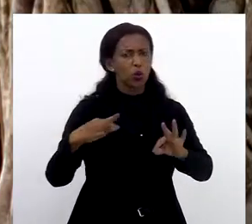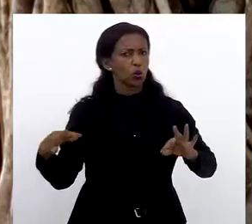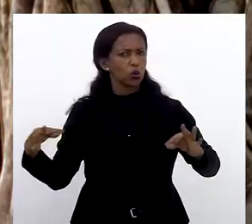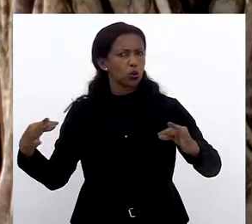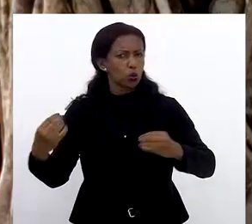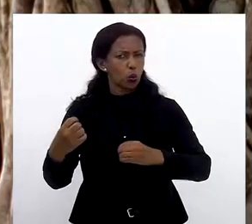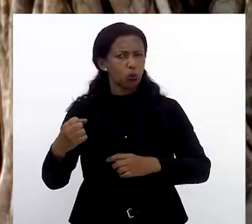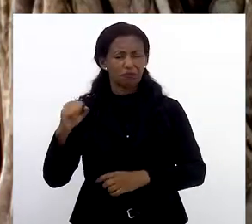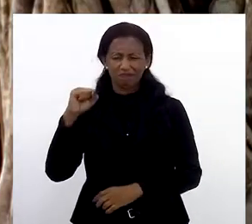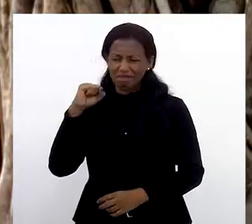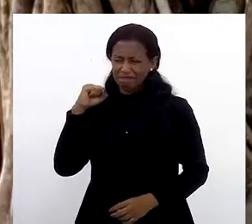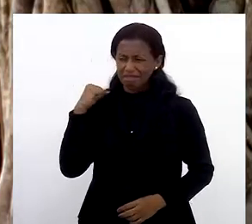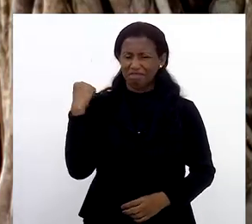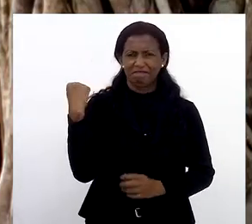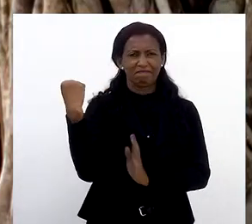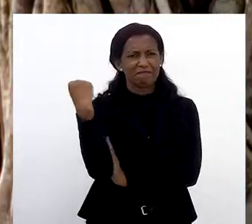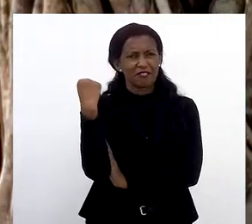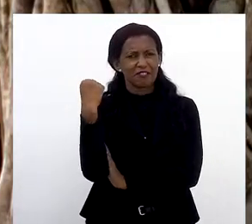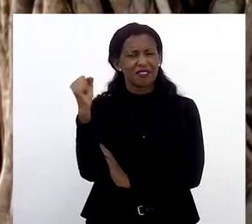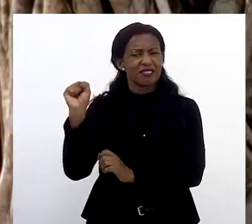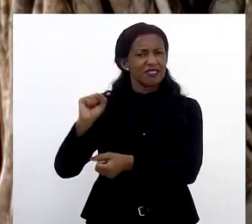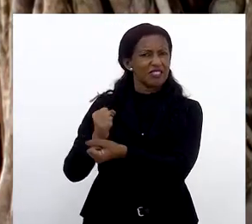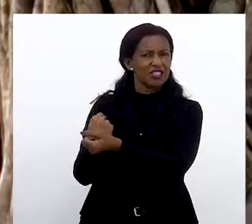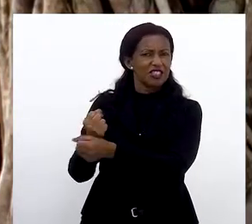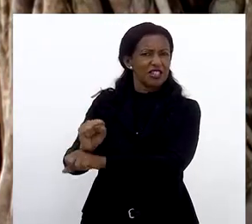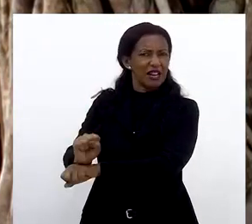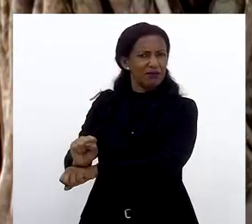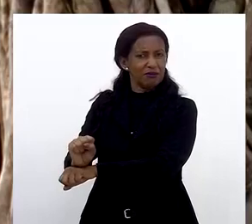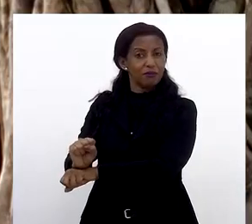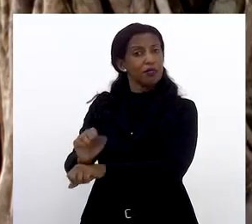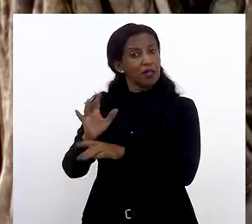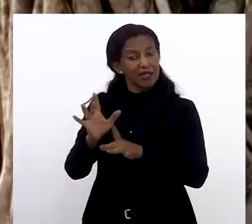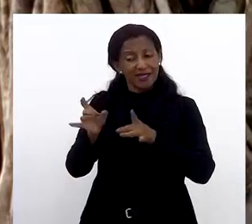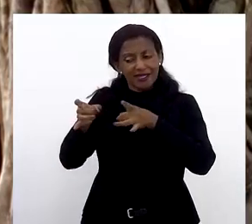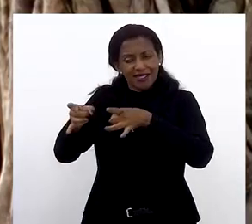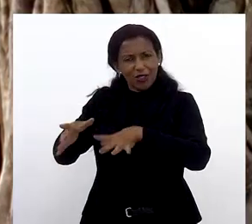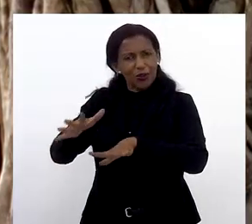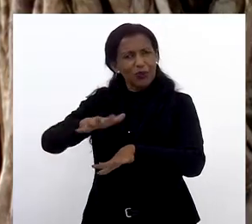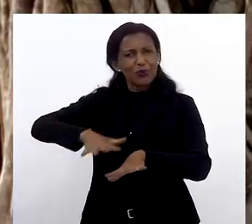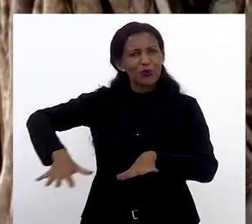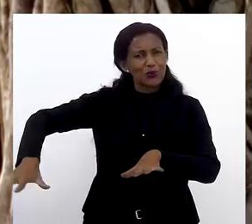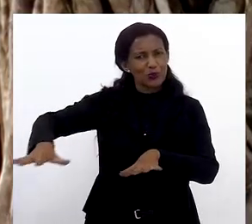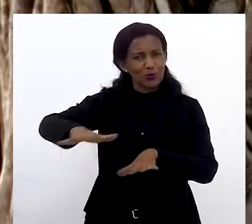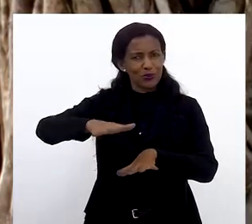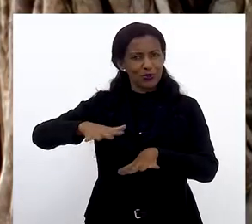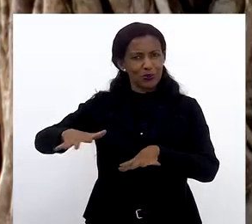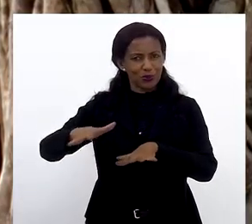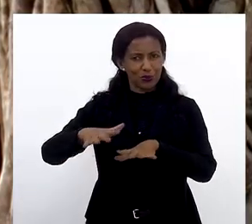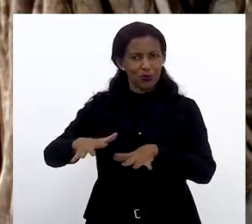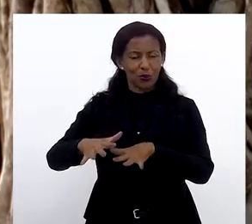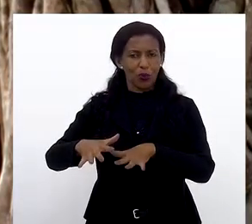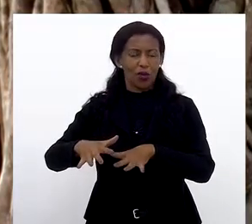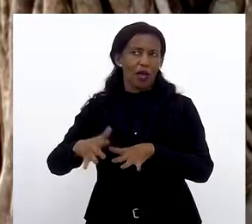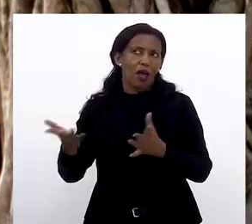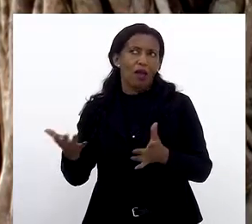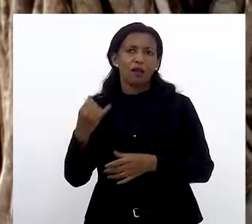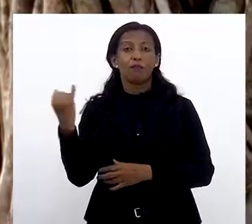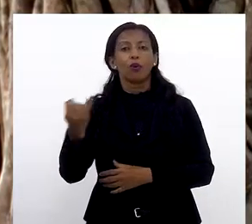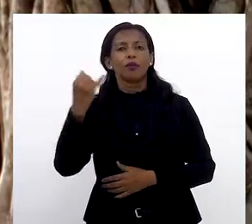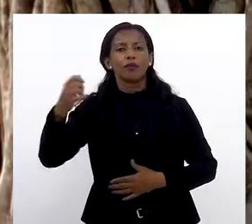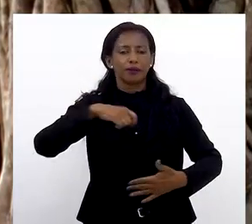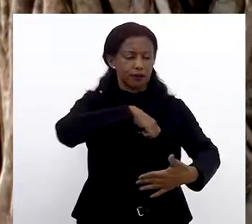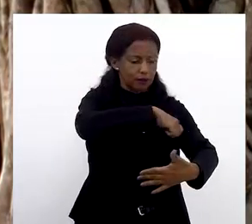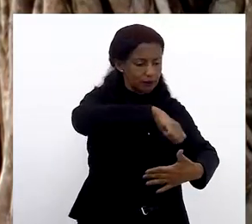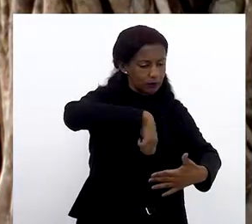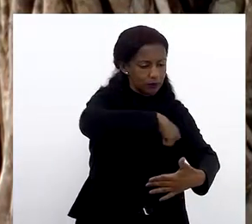a construção das fazendas. Tudo isso teve o braço escravo, sem dúvida alguma. E ele deixou na região uma